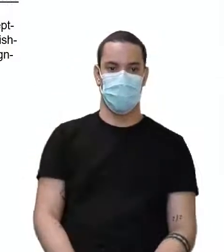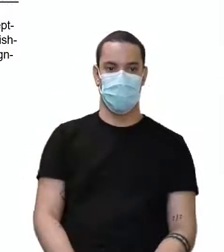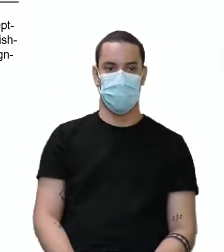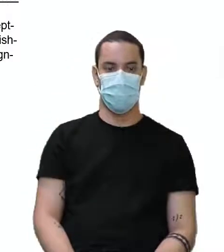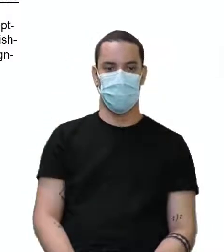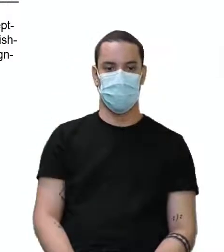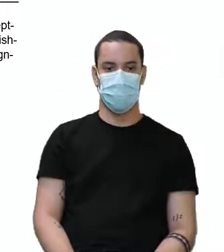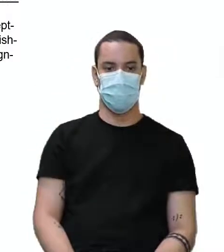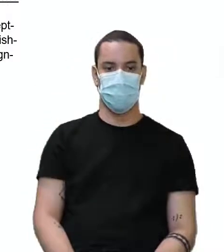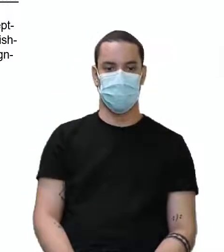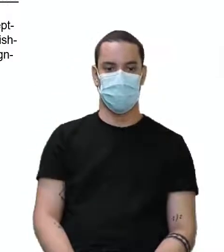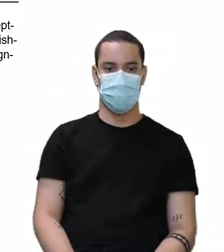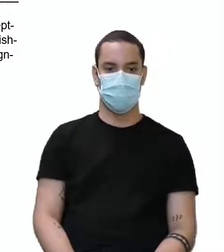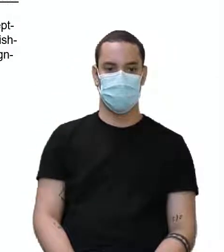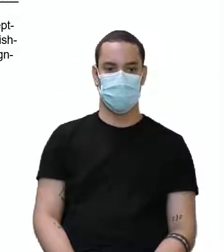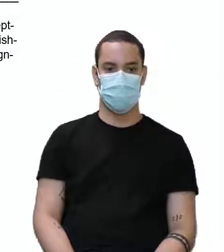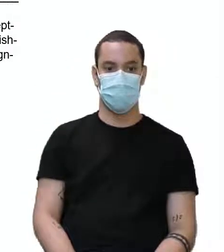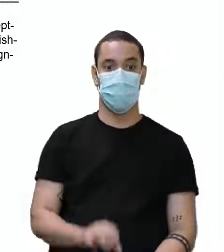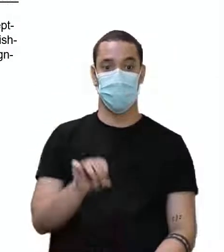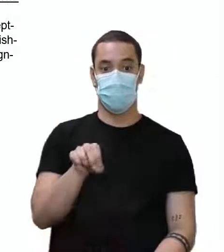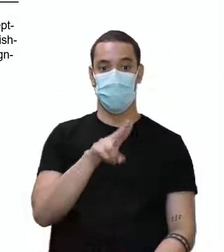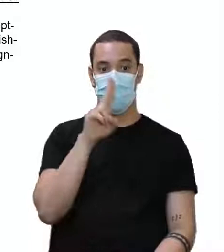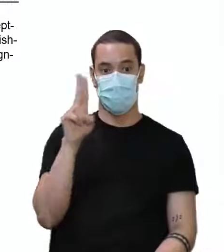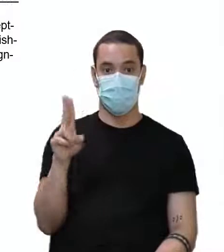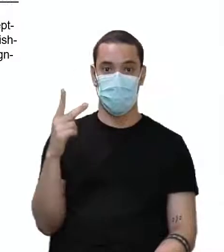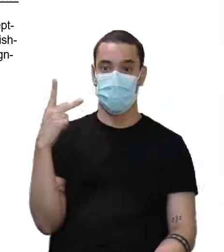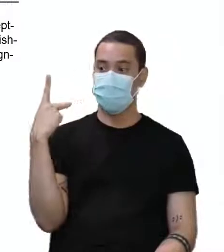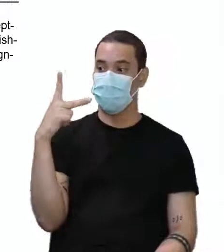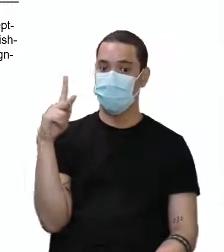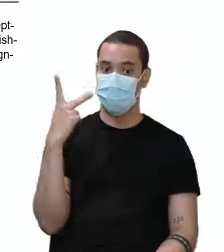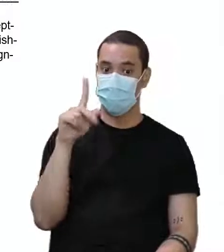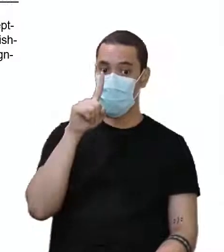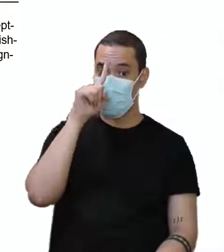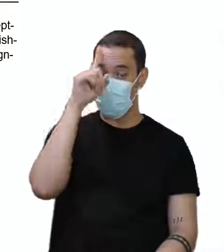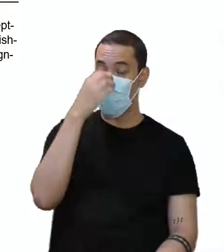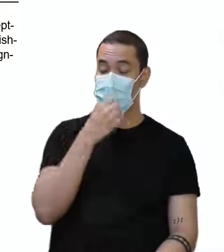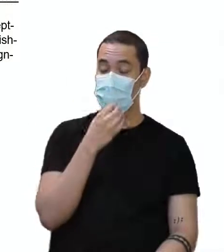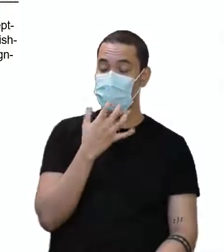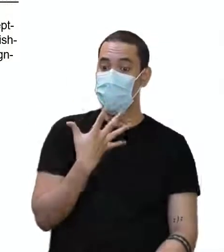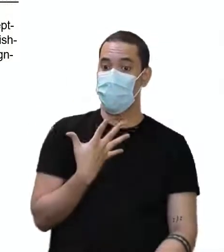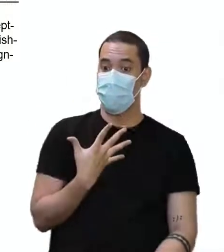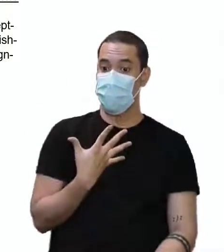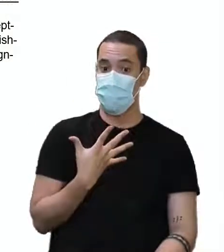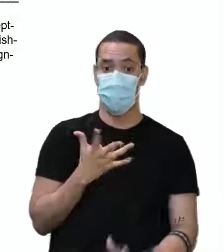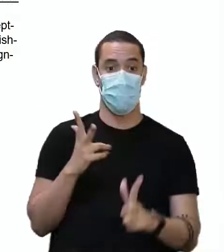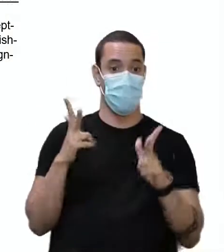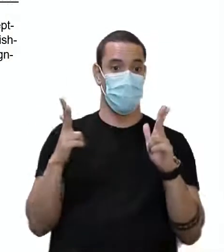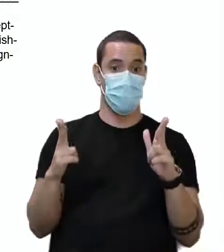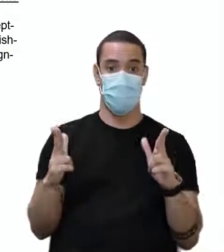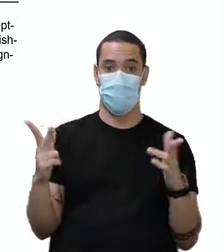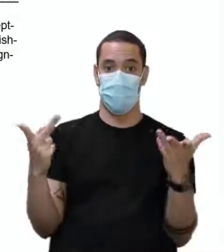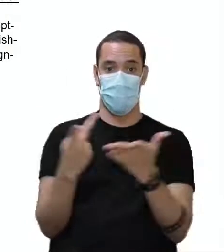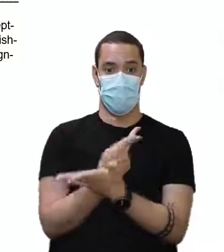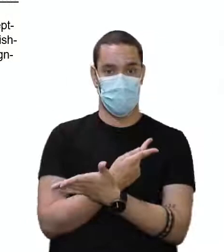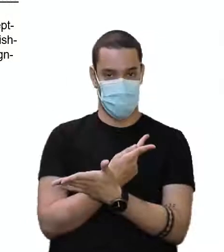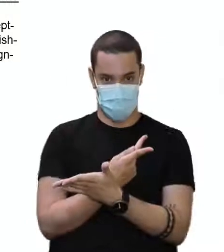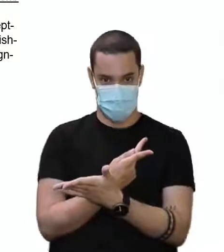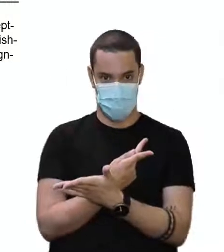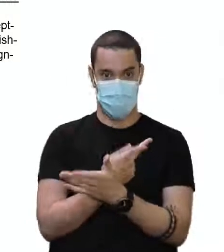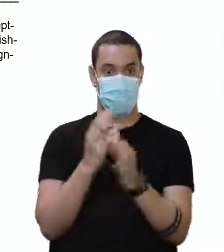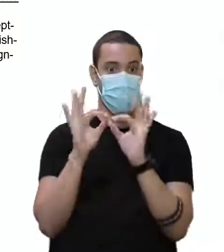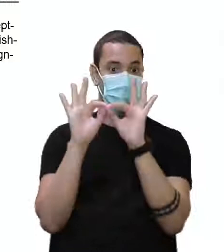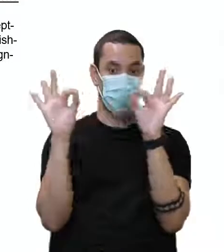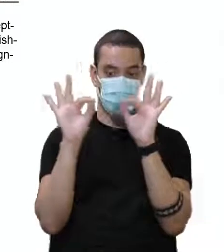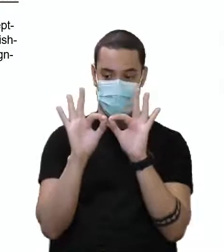só. Your idea is good. A sua ideia é boa. É a mesma situação. É a mesma